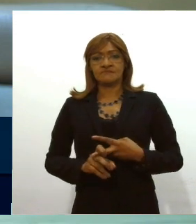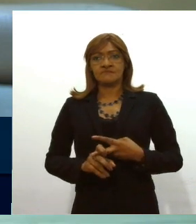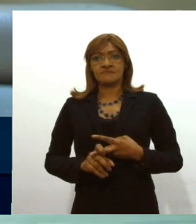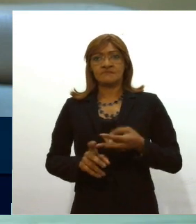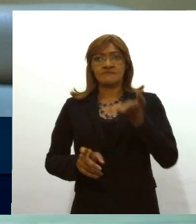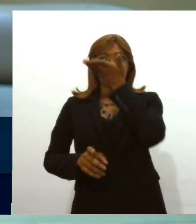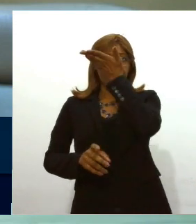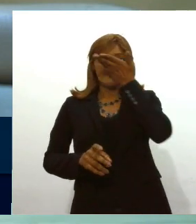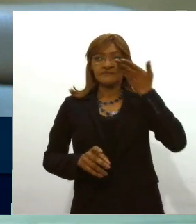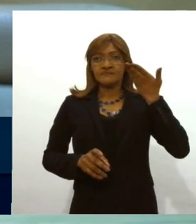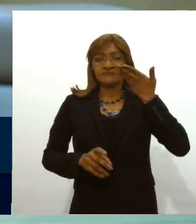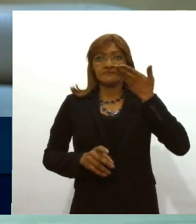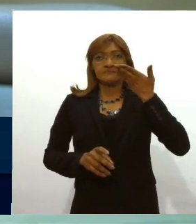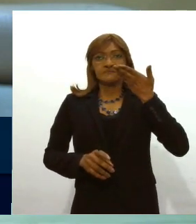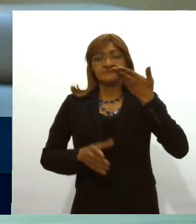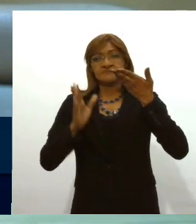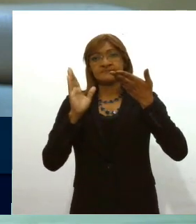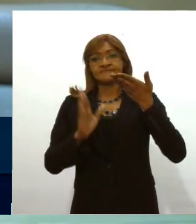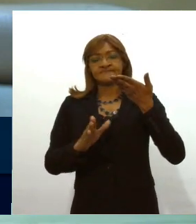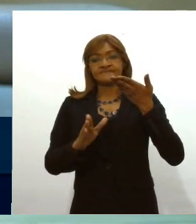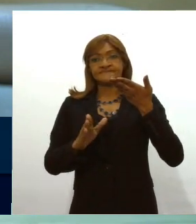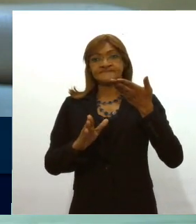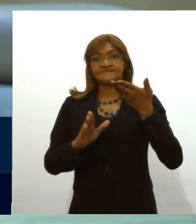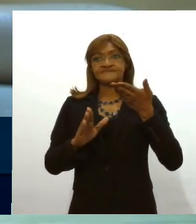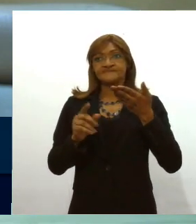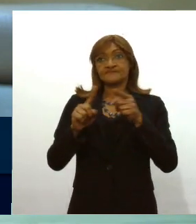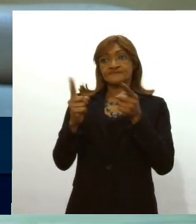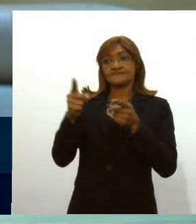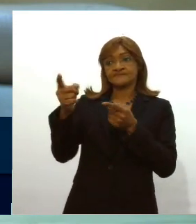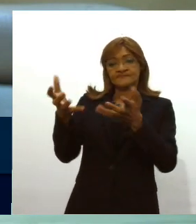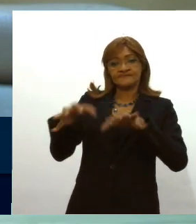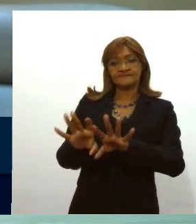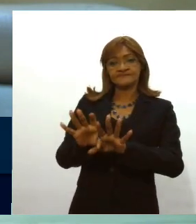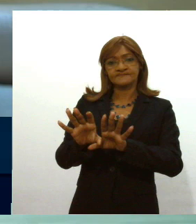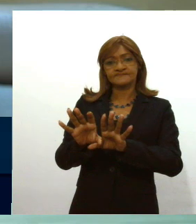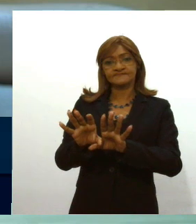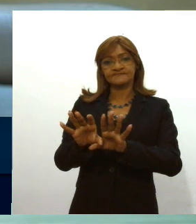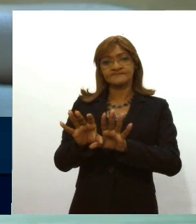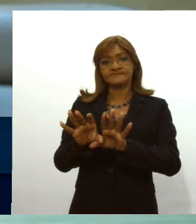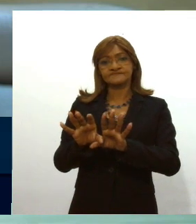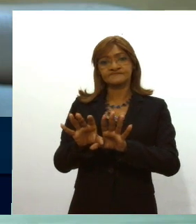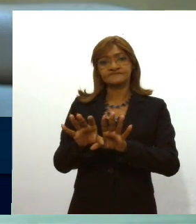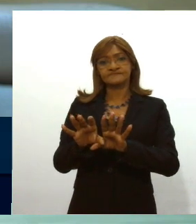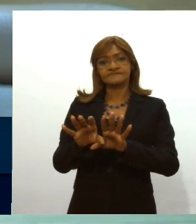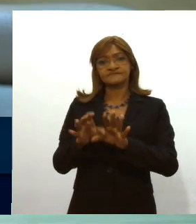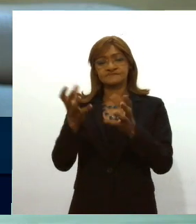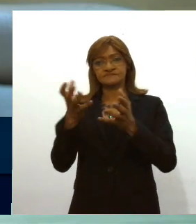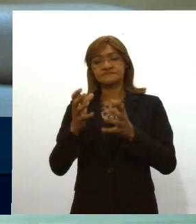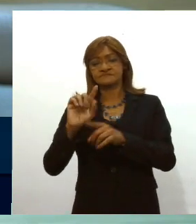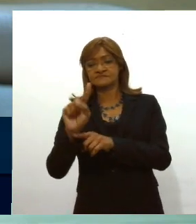maconha por causa da substância e não querem que paute ou quer que paute somente depois, que é